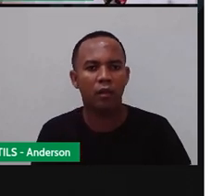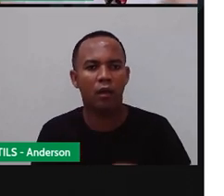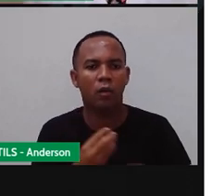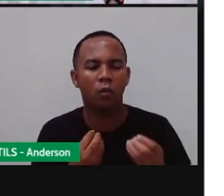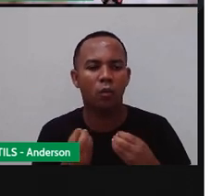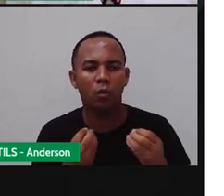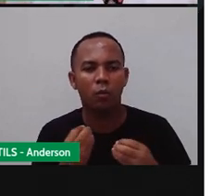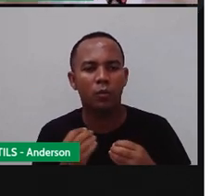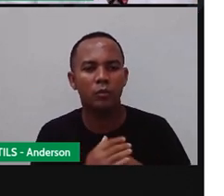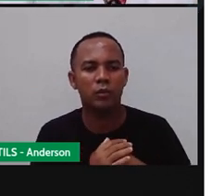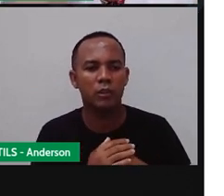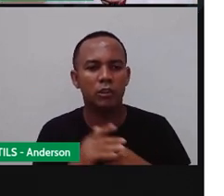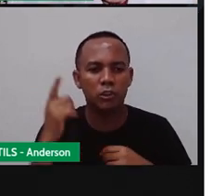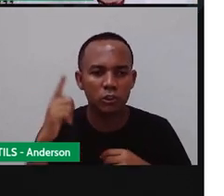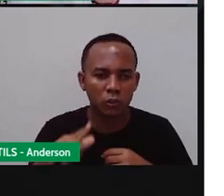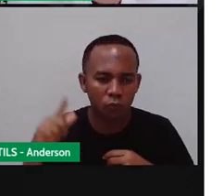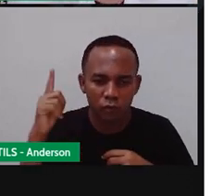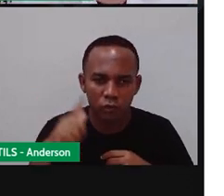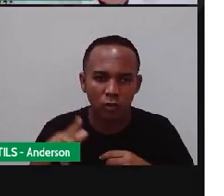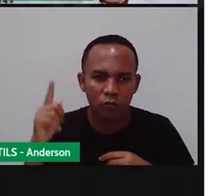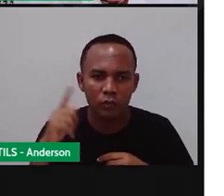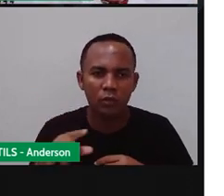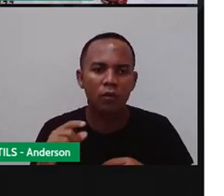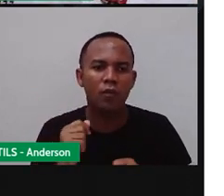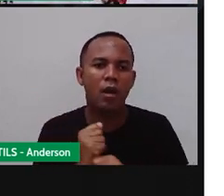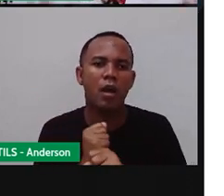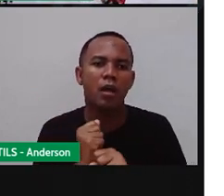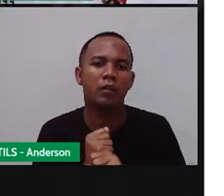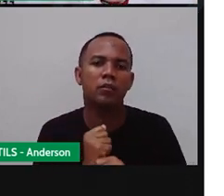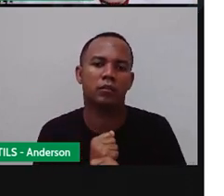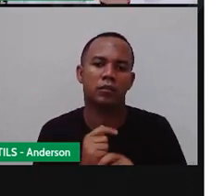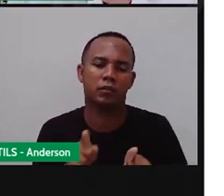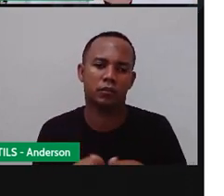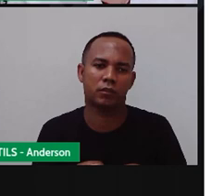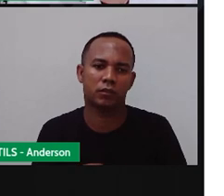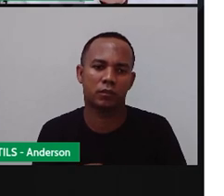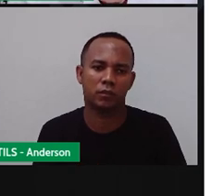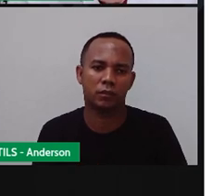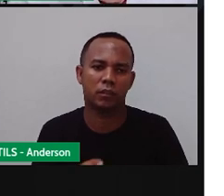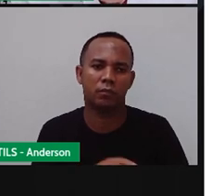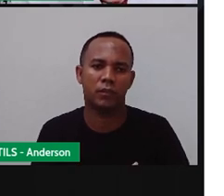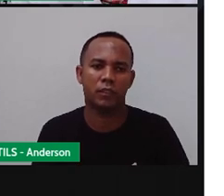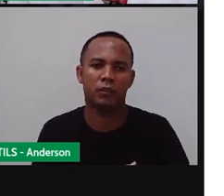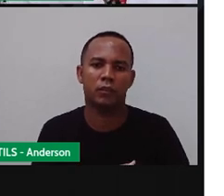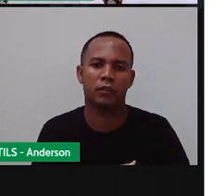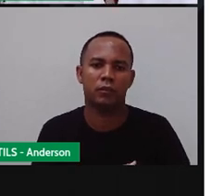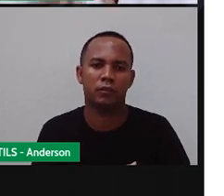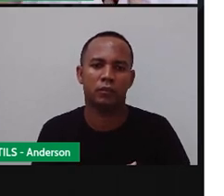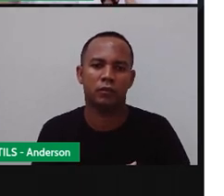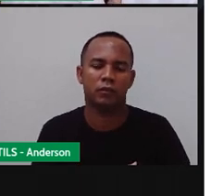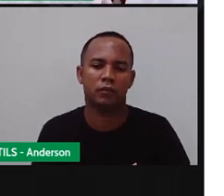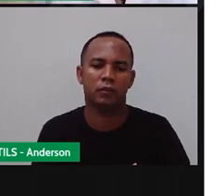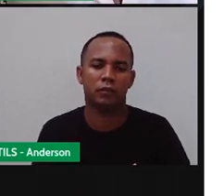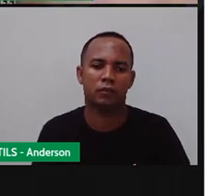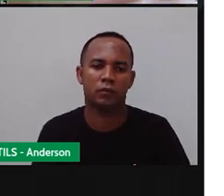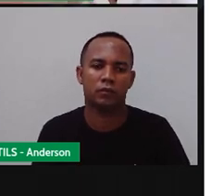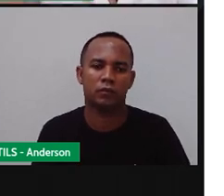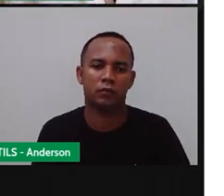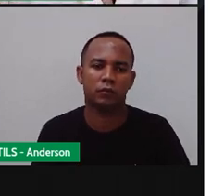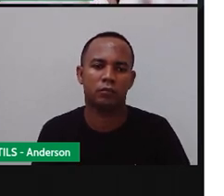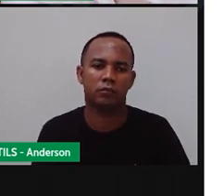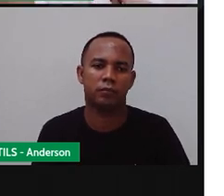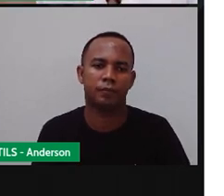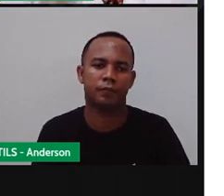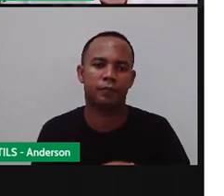mas as repetições que aconteciam o quê? Anualmente, o que a gente chama de calendário solar. Solar. Por quê? Porque é a volta que a Terra dá